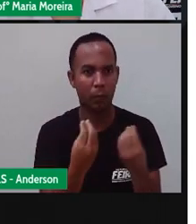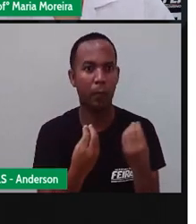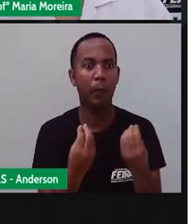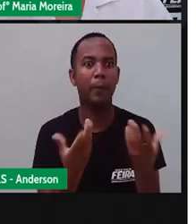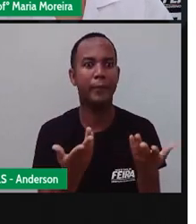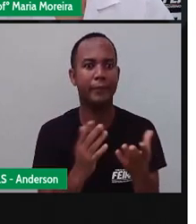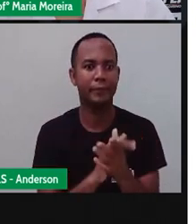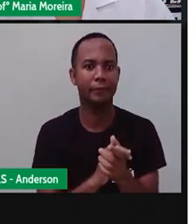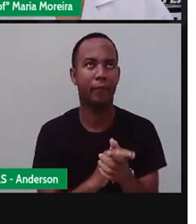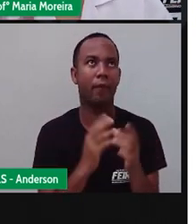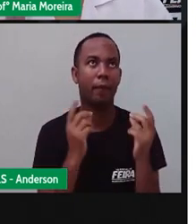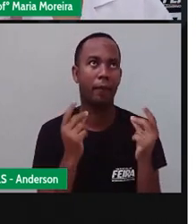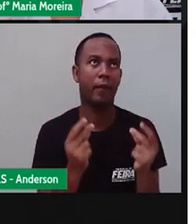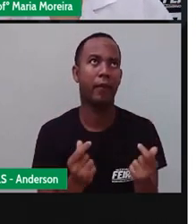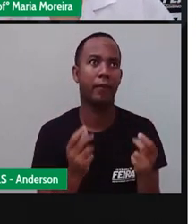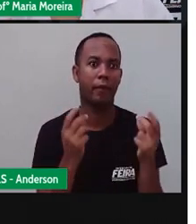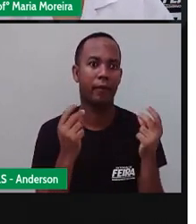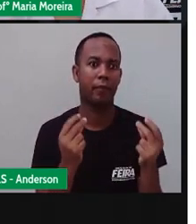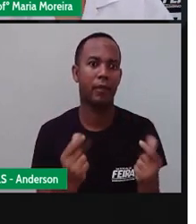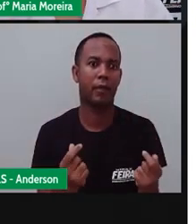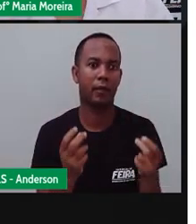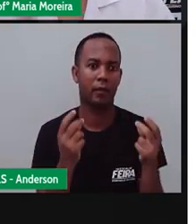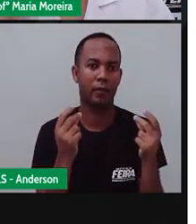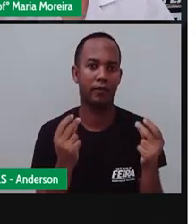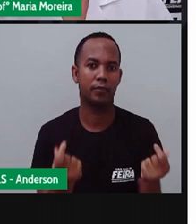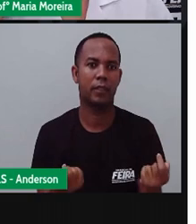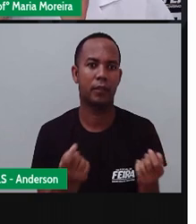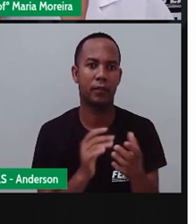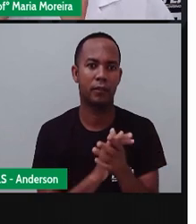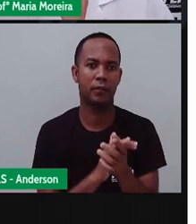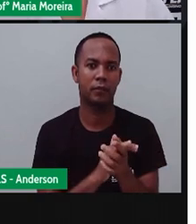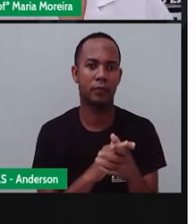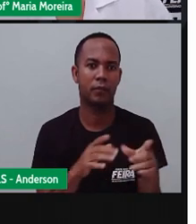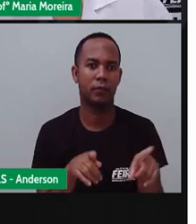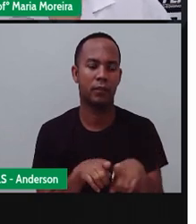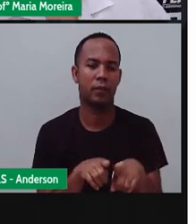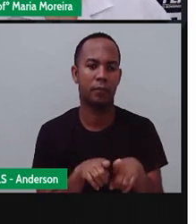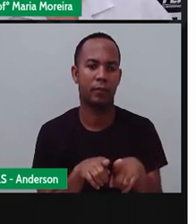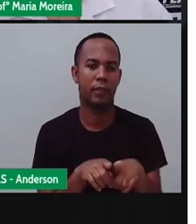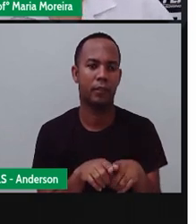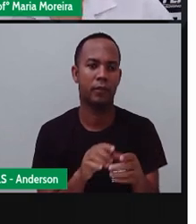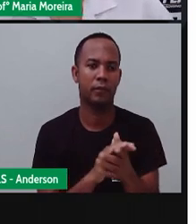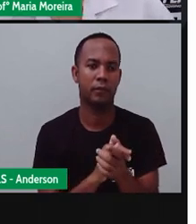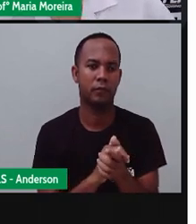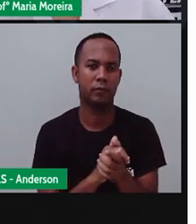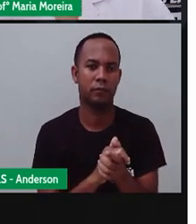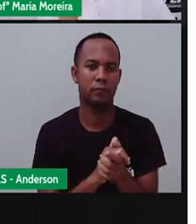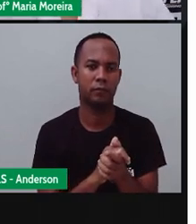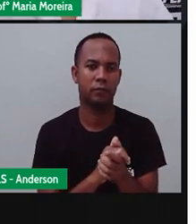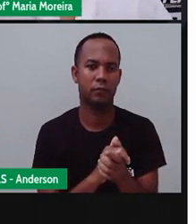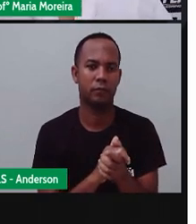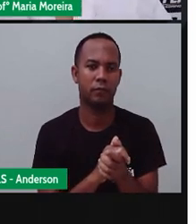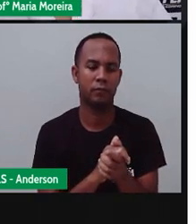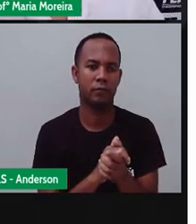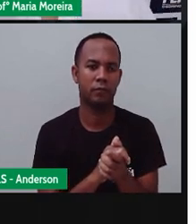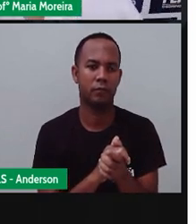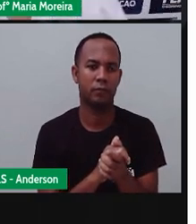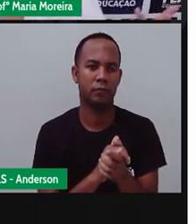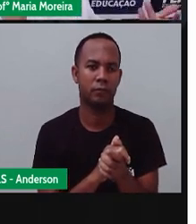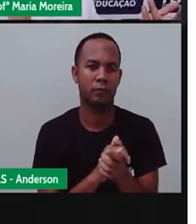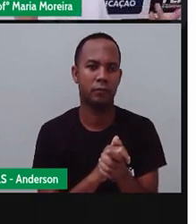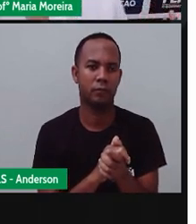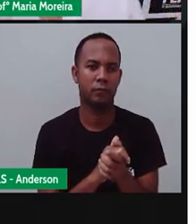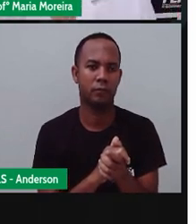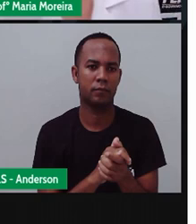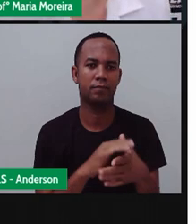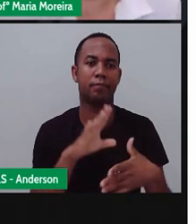esperando, esperando, sem saber se ele estava perto ou não. A não ser que ele te telefonasse se eu te mandasse uma mensagem. Mas com